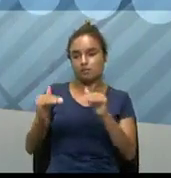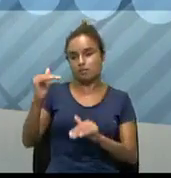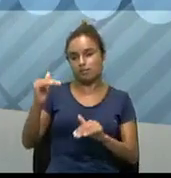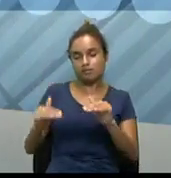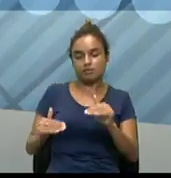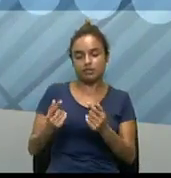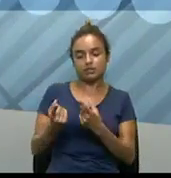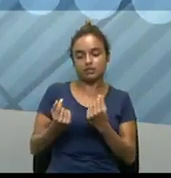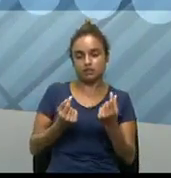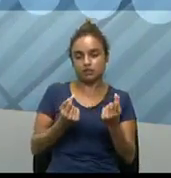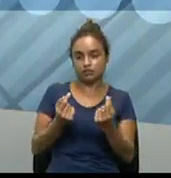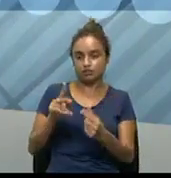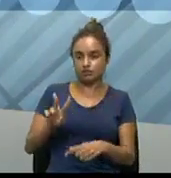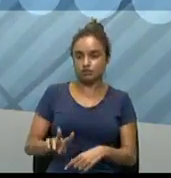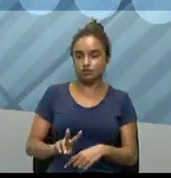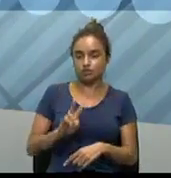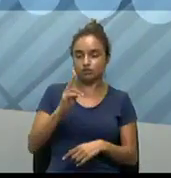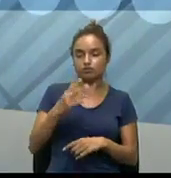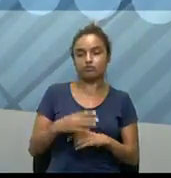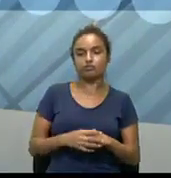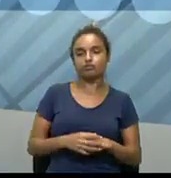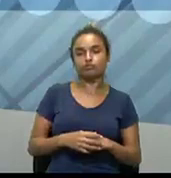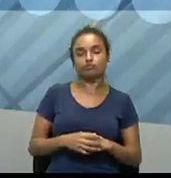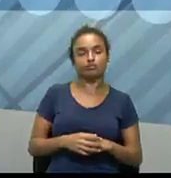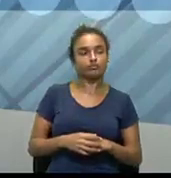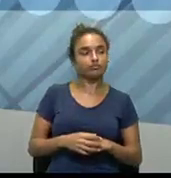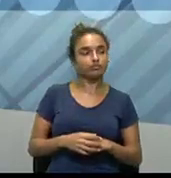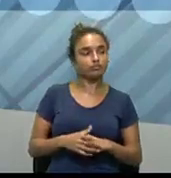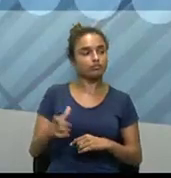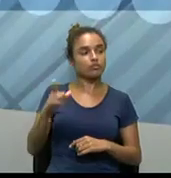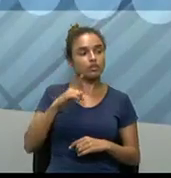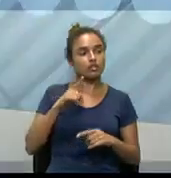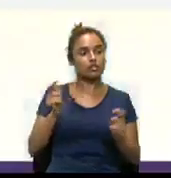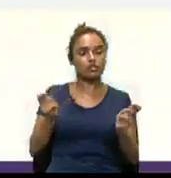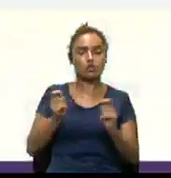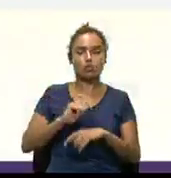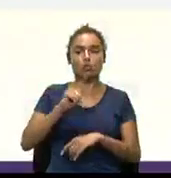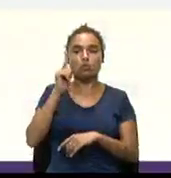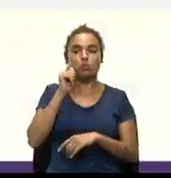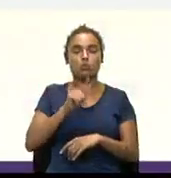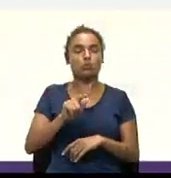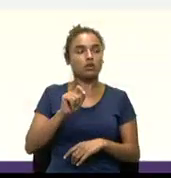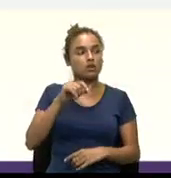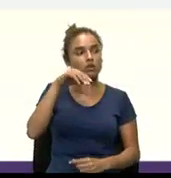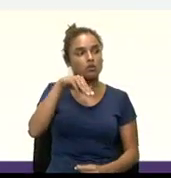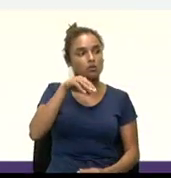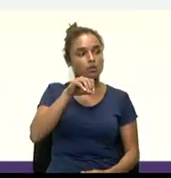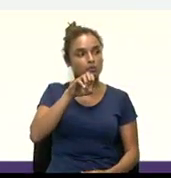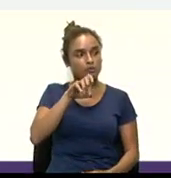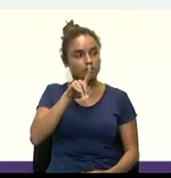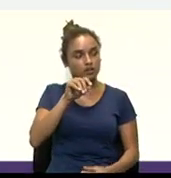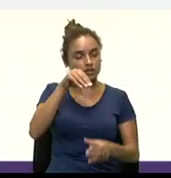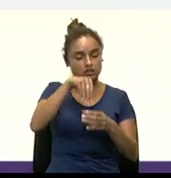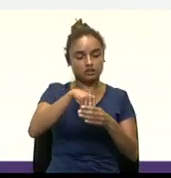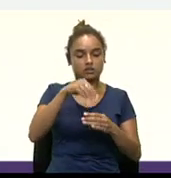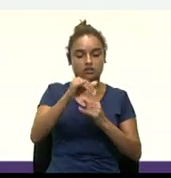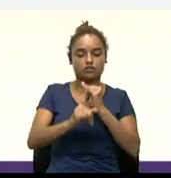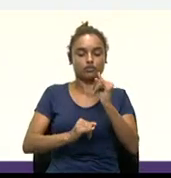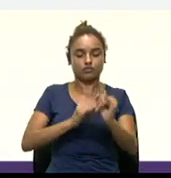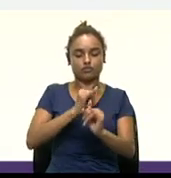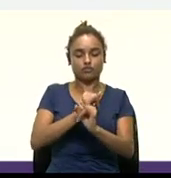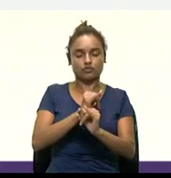moeda. E ainda outras vantagens, né? Então, dessa moeda virtual. Olha só.